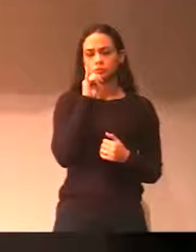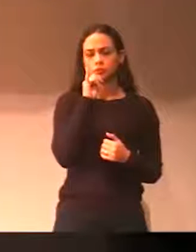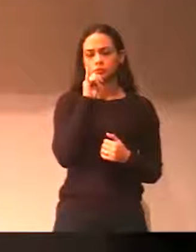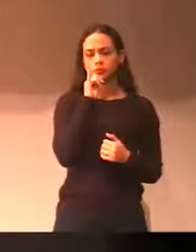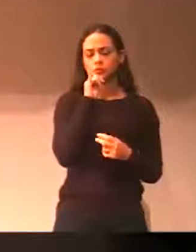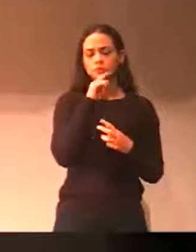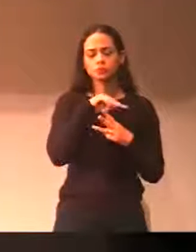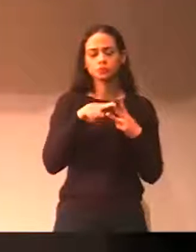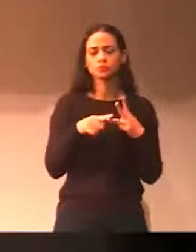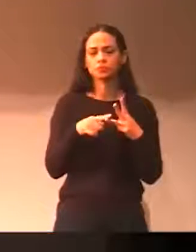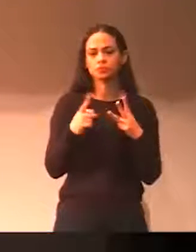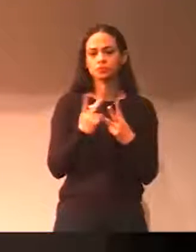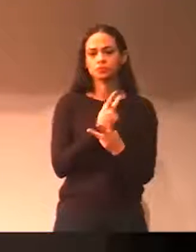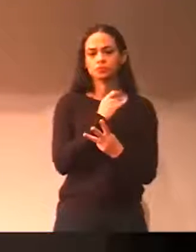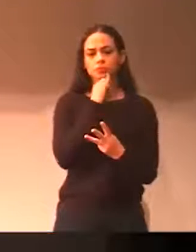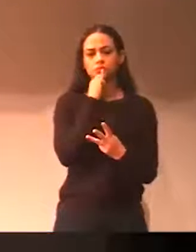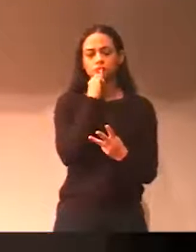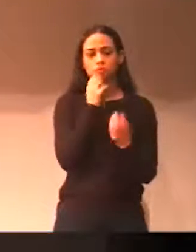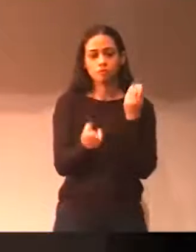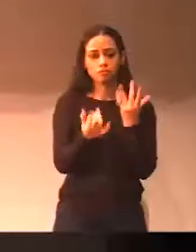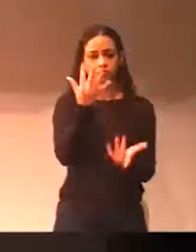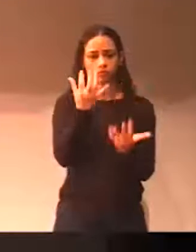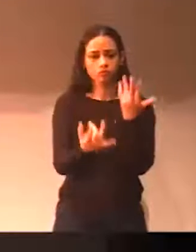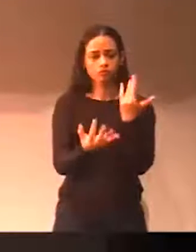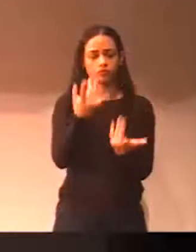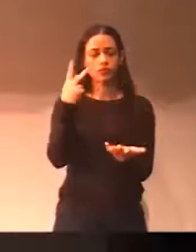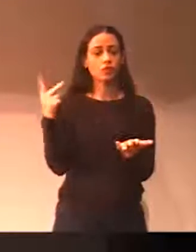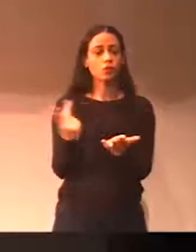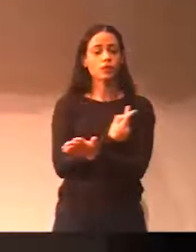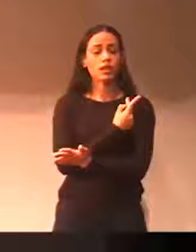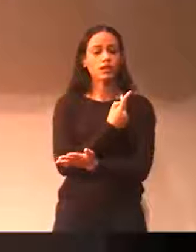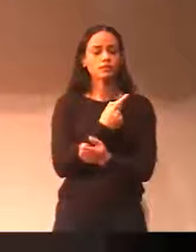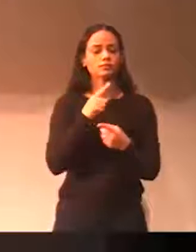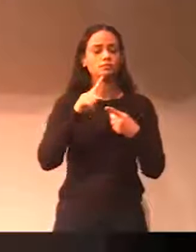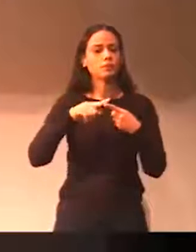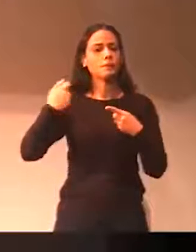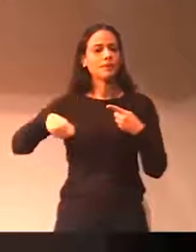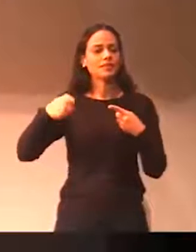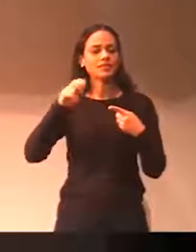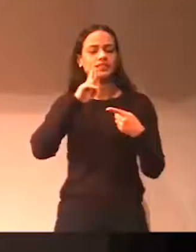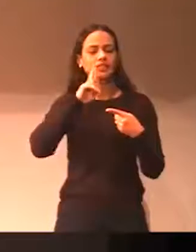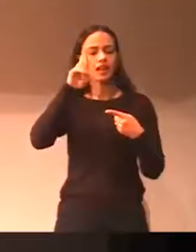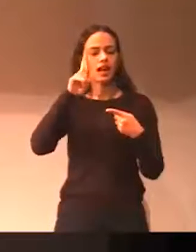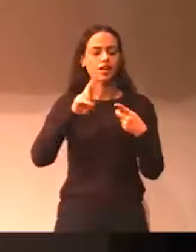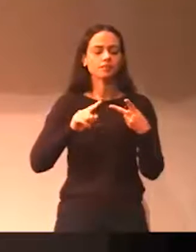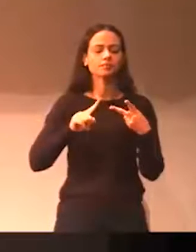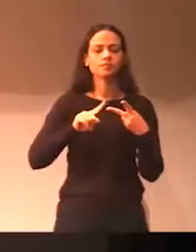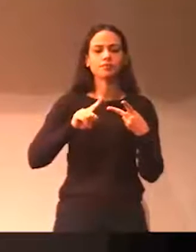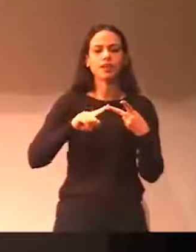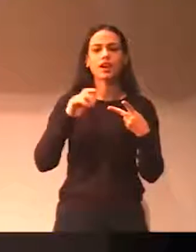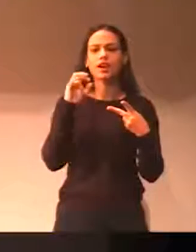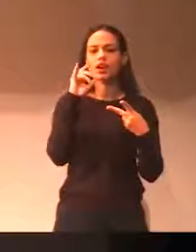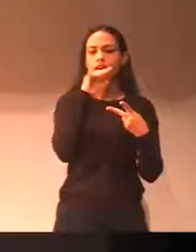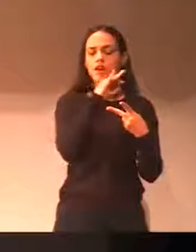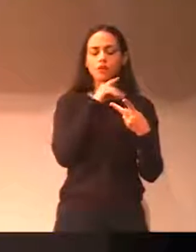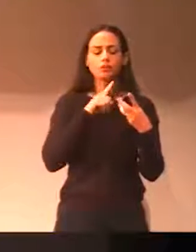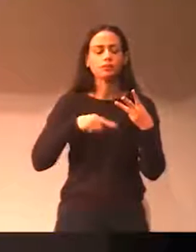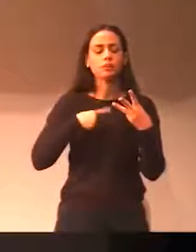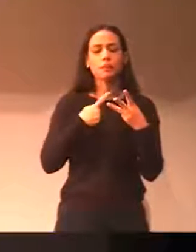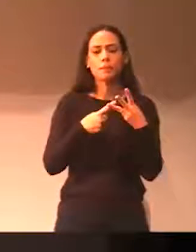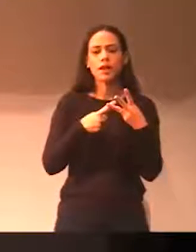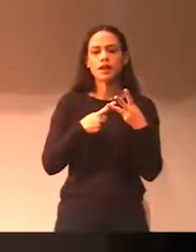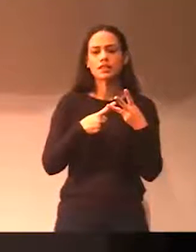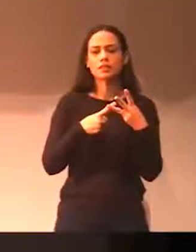é isso? A gente só vai ter o incêndio se tiver o oxigênio, se tiver o calor, e se tiver o